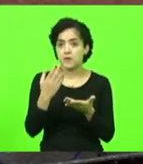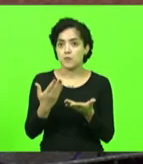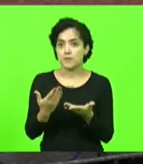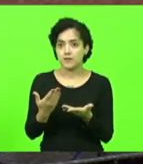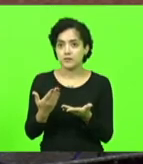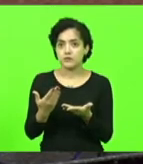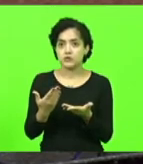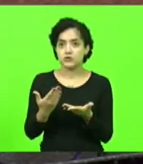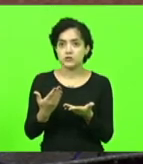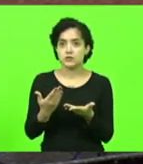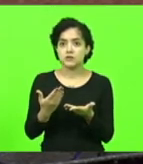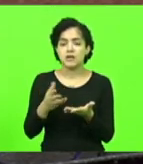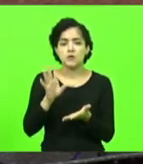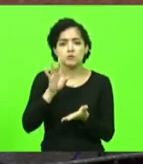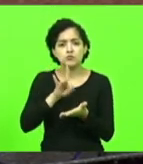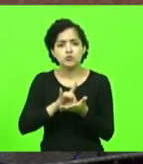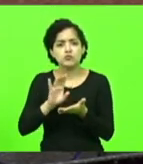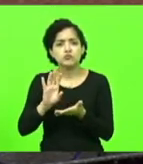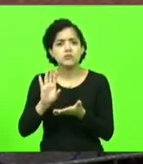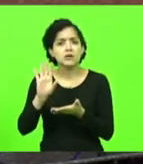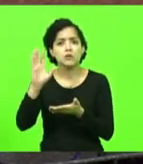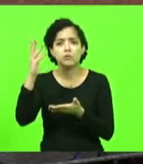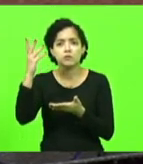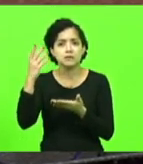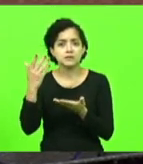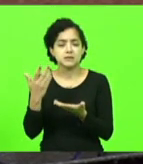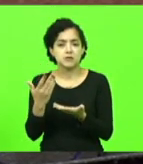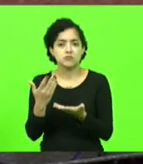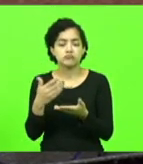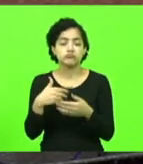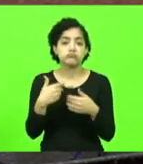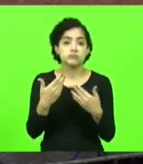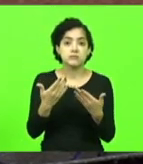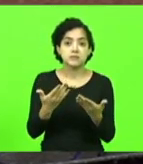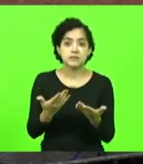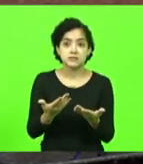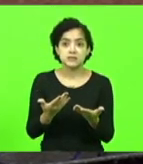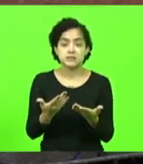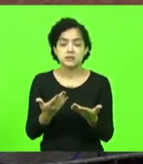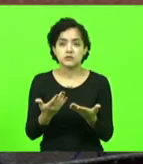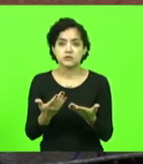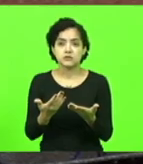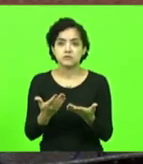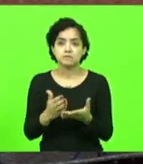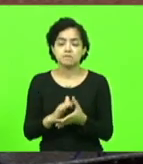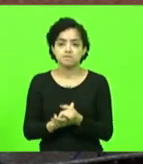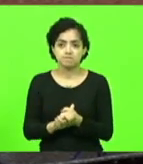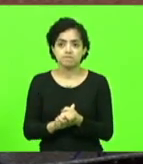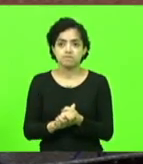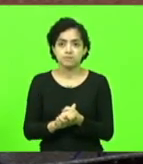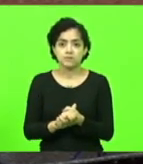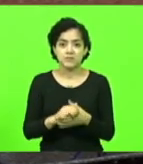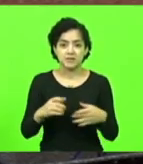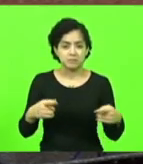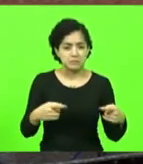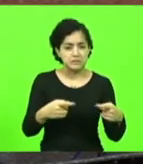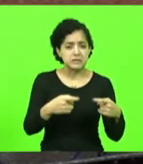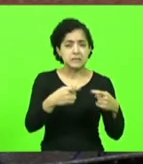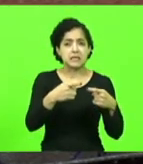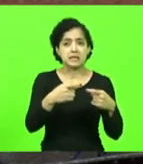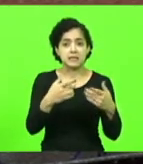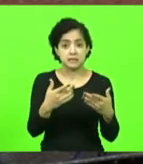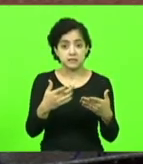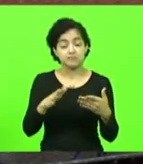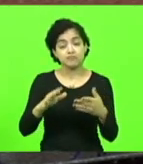os fatos que ocorreram, seja ele o sangrento, o